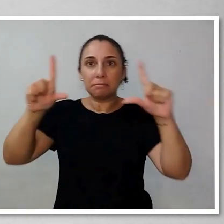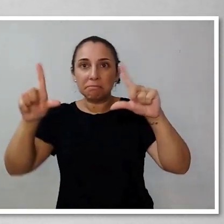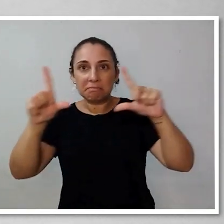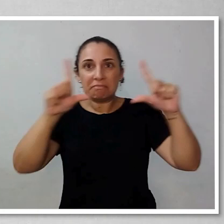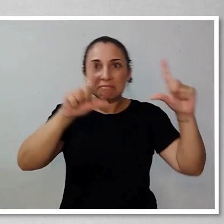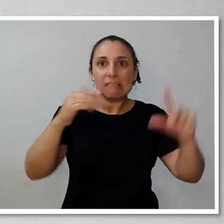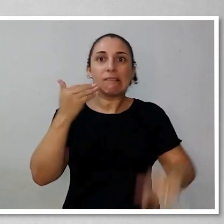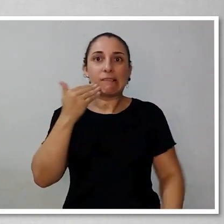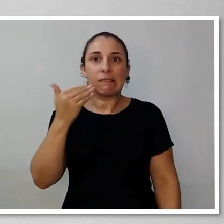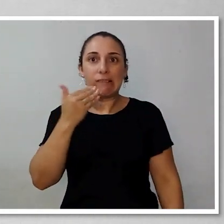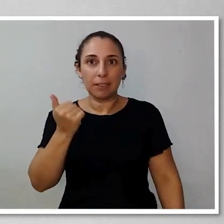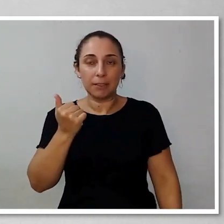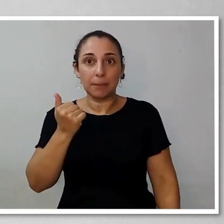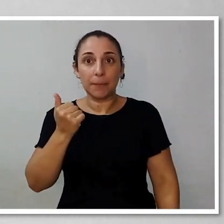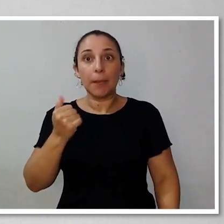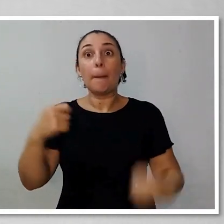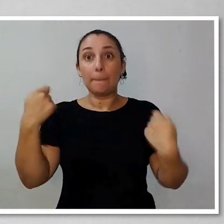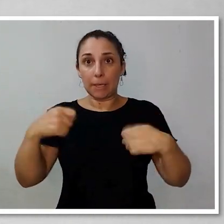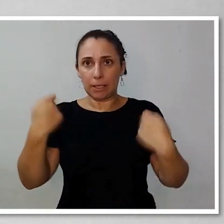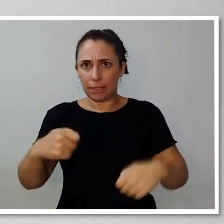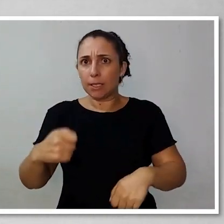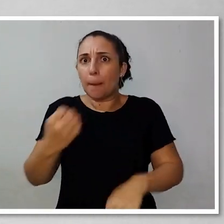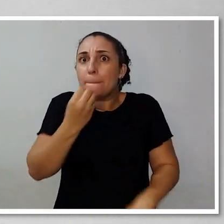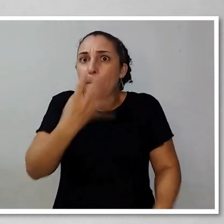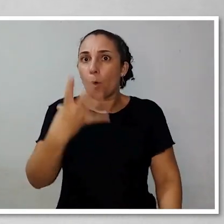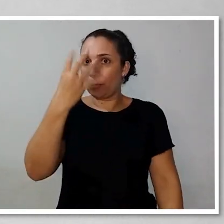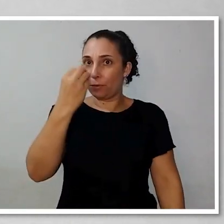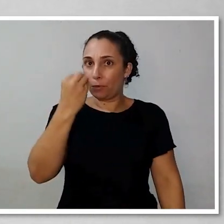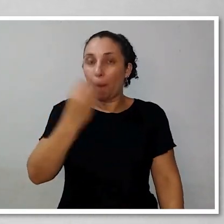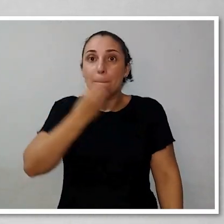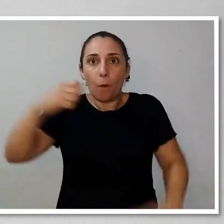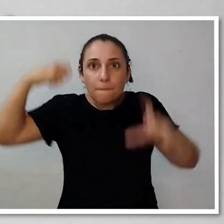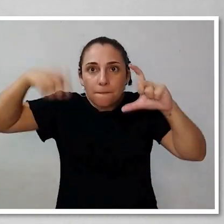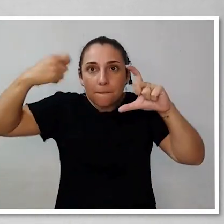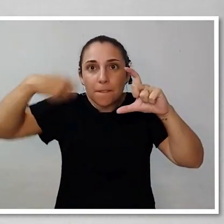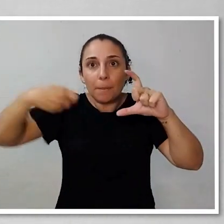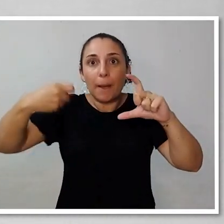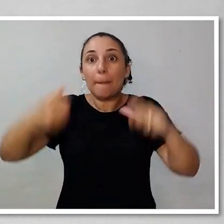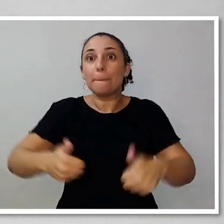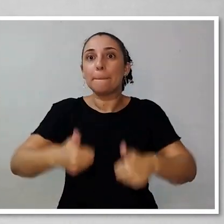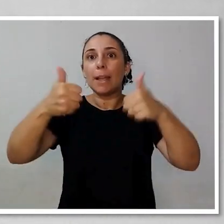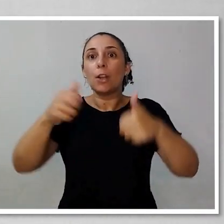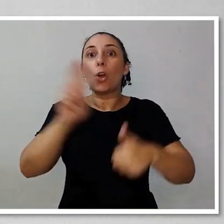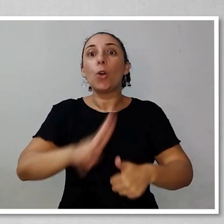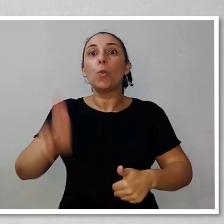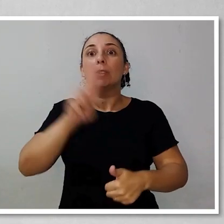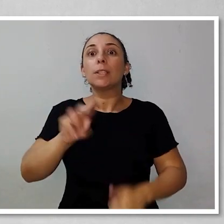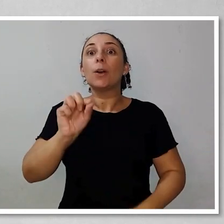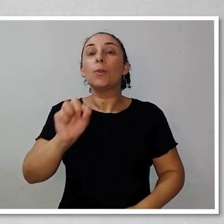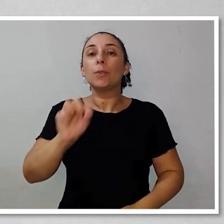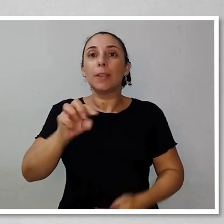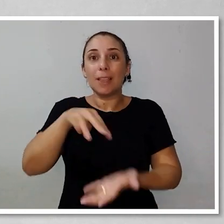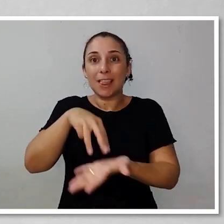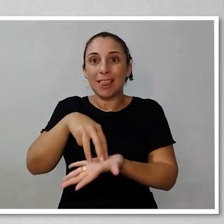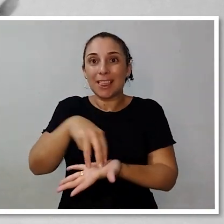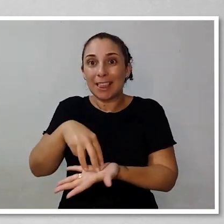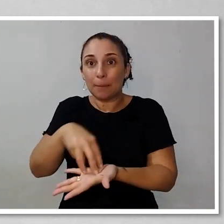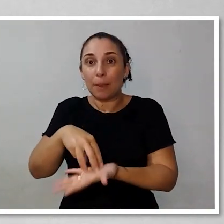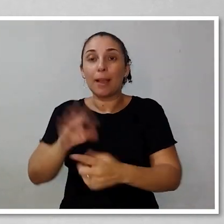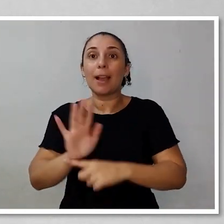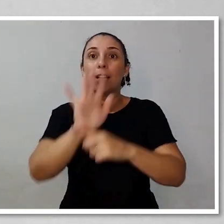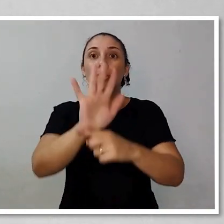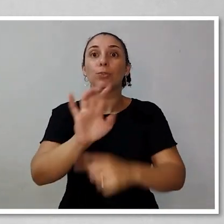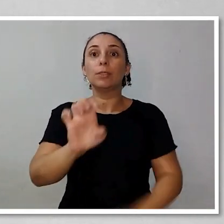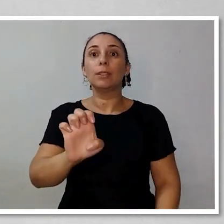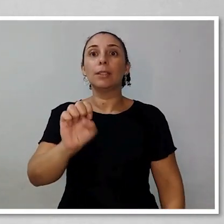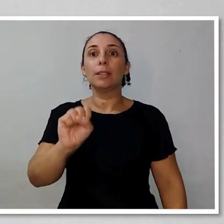de estabilidade. Pois é, para conseguir uma boa filmagem e uma boa fotografia, é fundamental que você tenha estabilidade. E